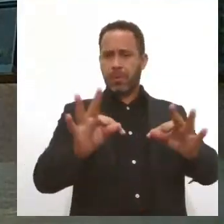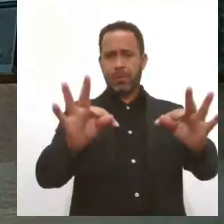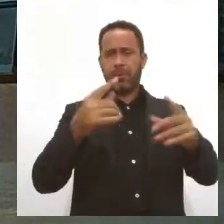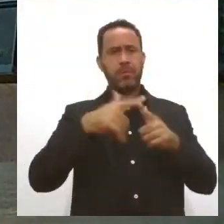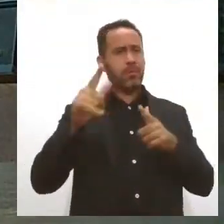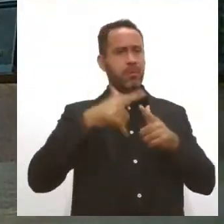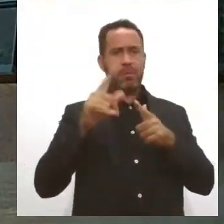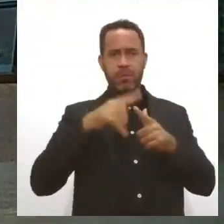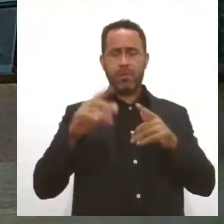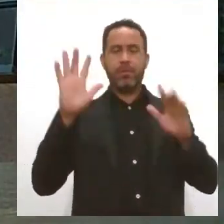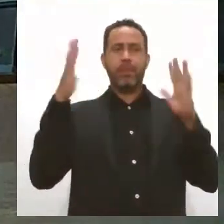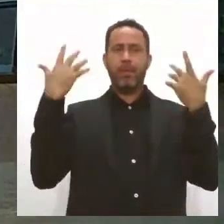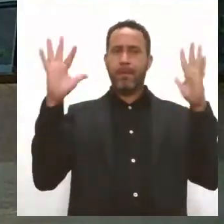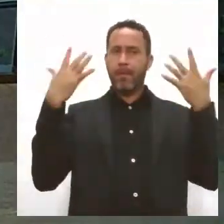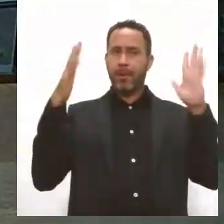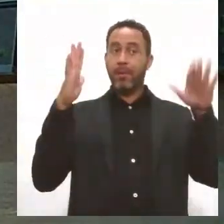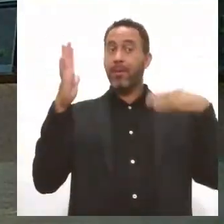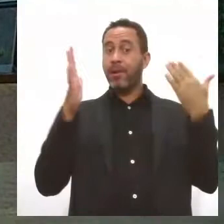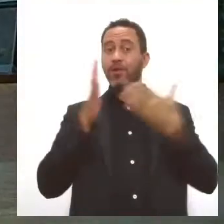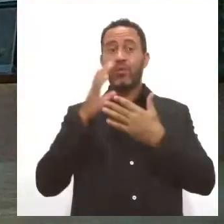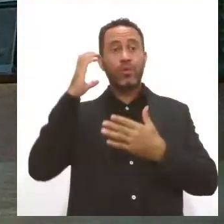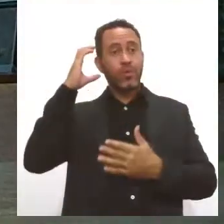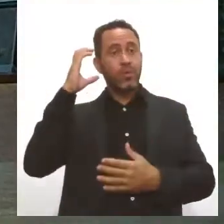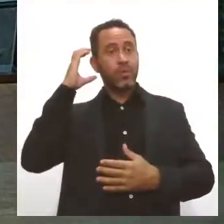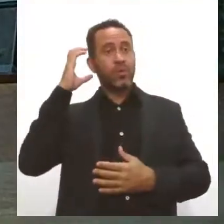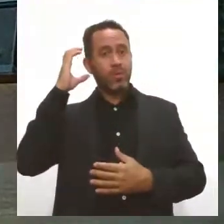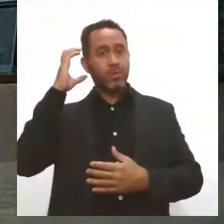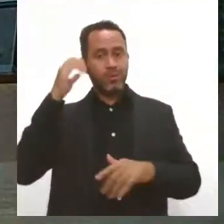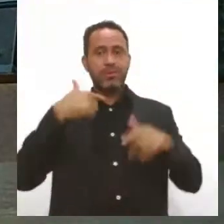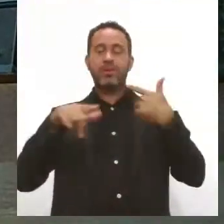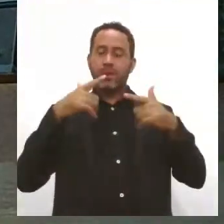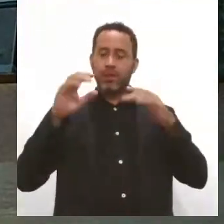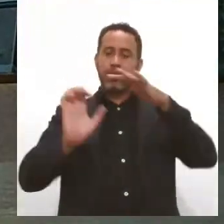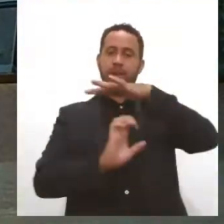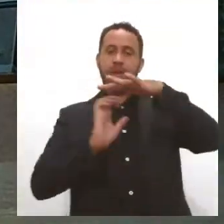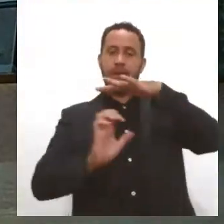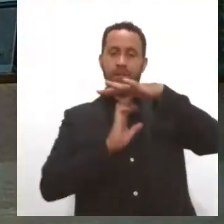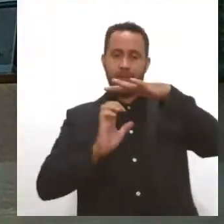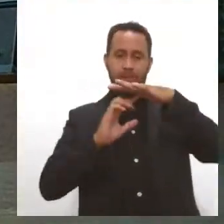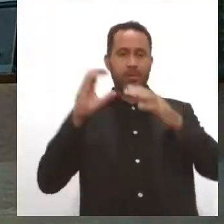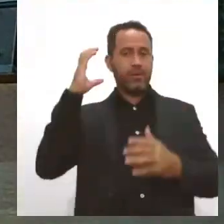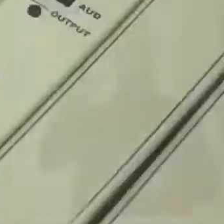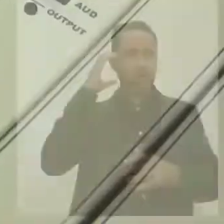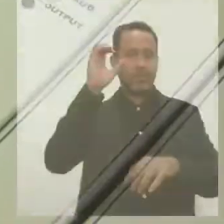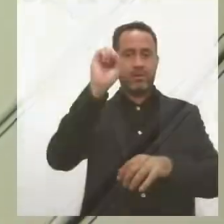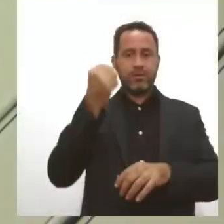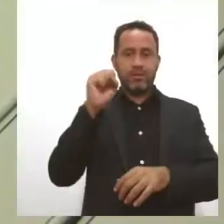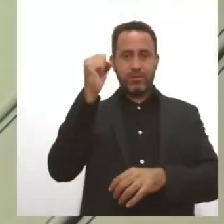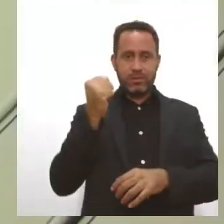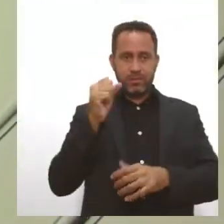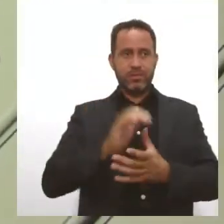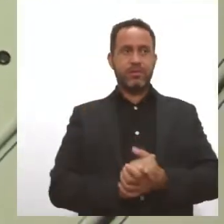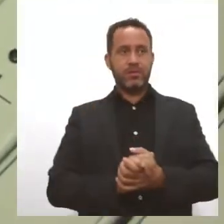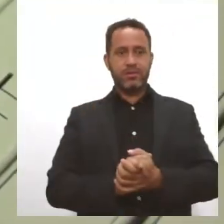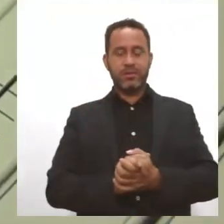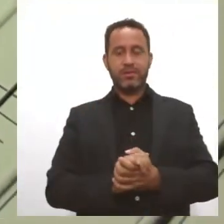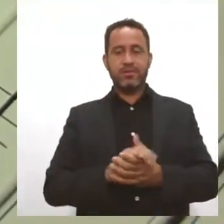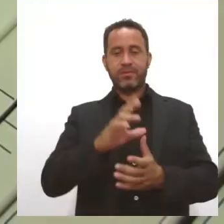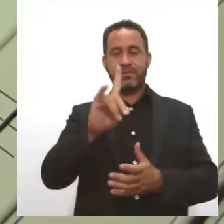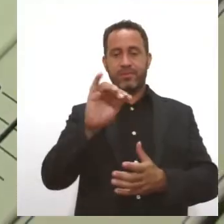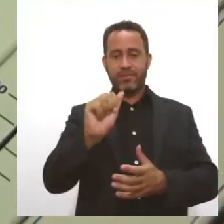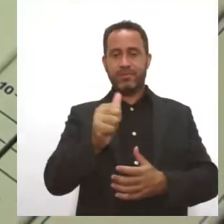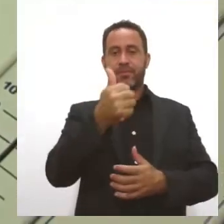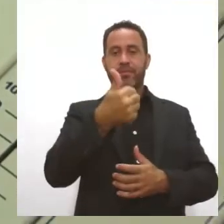homenagem a todos que fazem parte desta grande empresa, que é o rádio, no Estado de Sergipe. A data, criada em